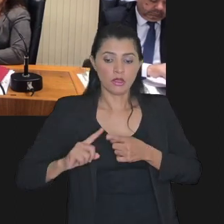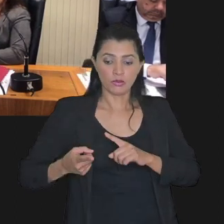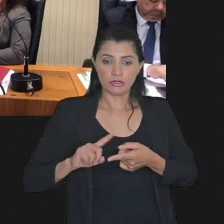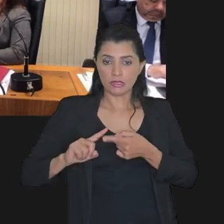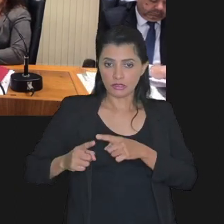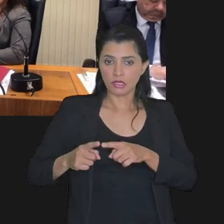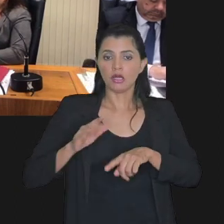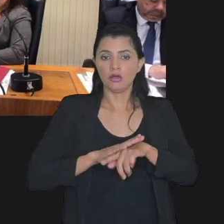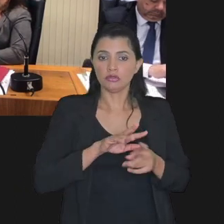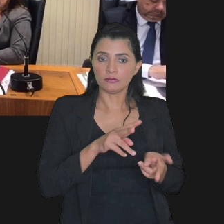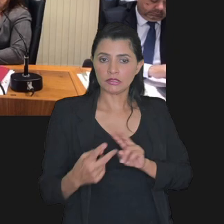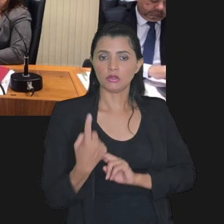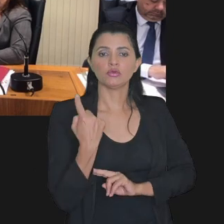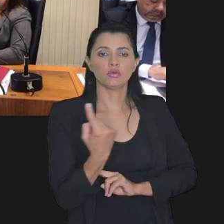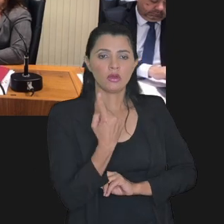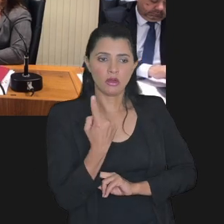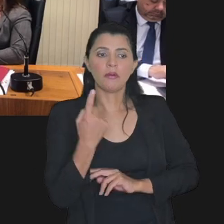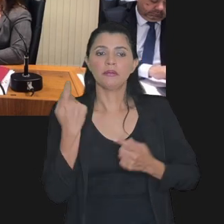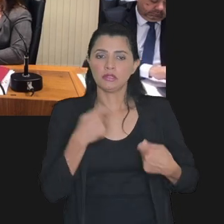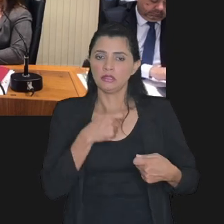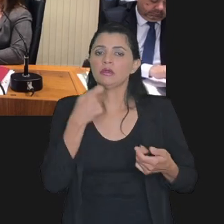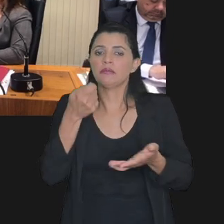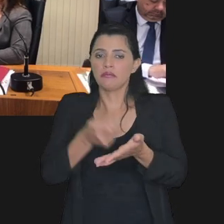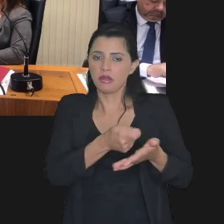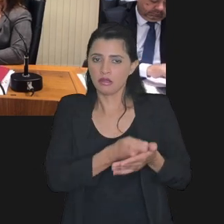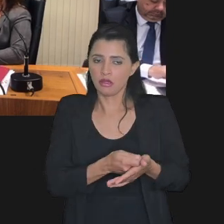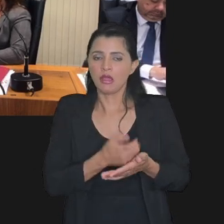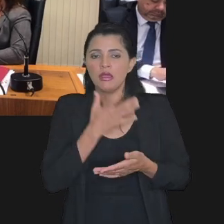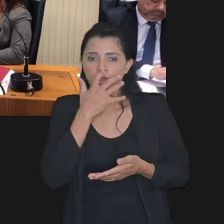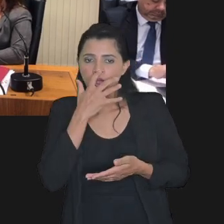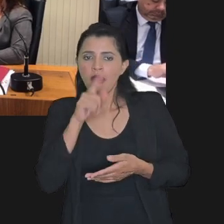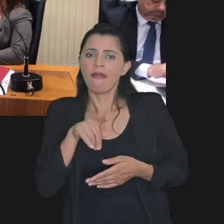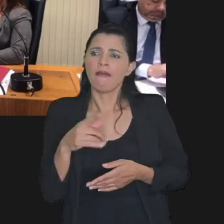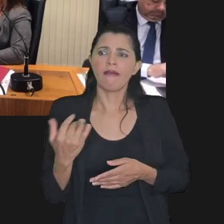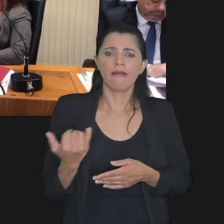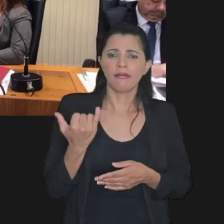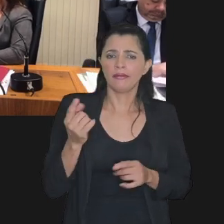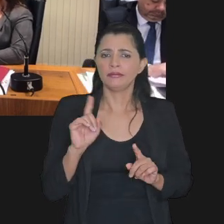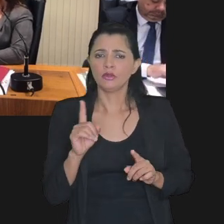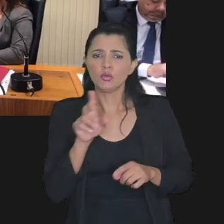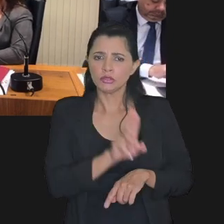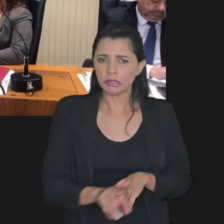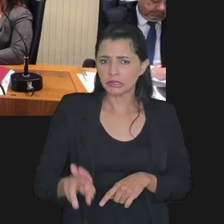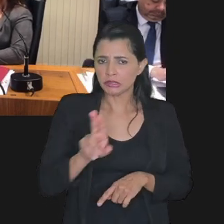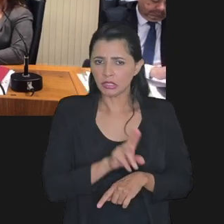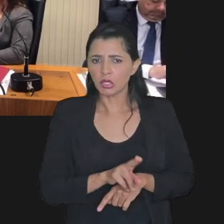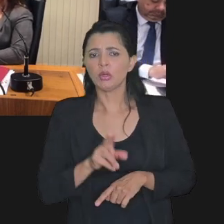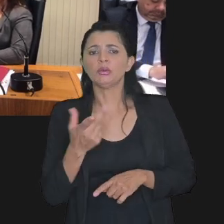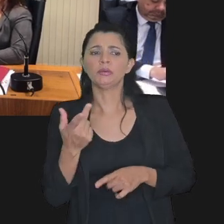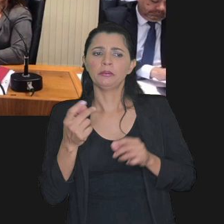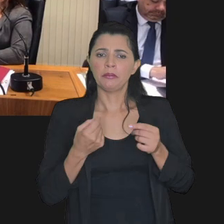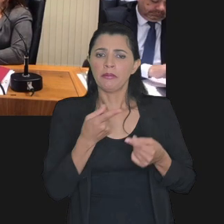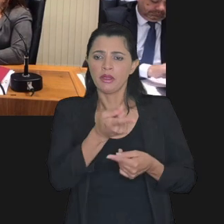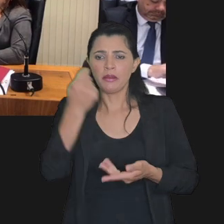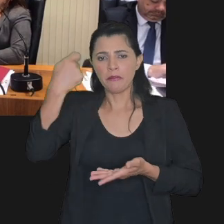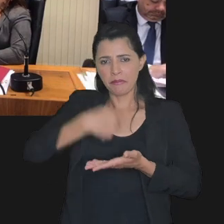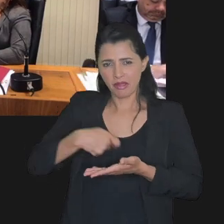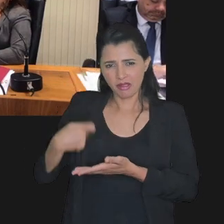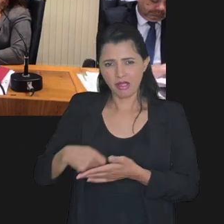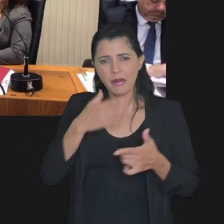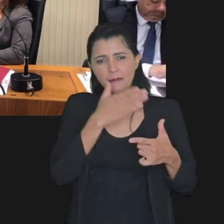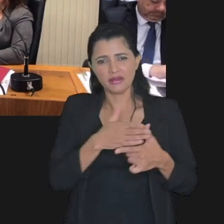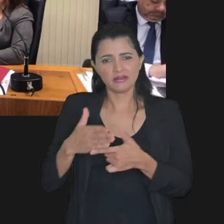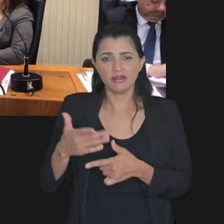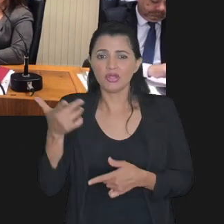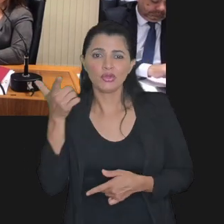negociação da transação individual para poder honrar as parcelas ele tem que considerar que é imprescindível a utilização do prejuízo fiscal para ele poder pagar as